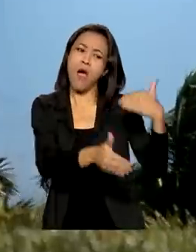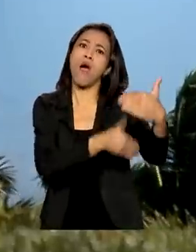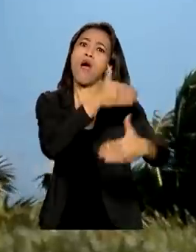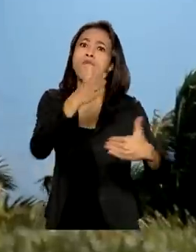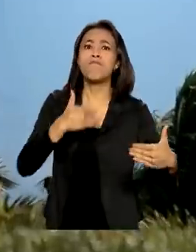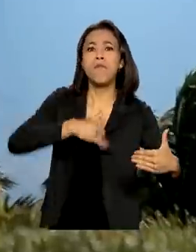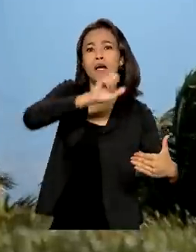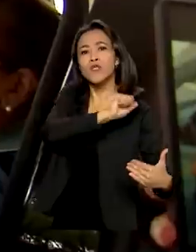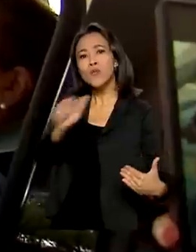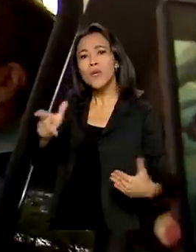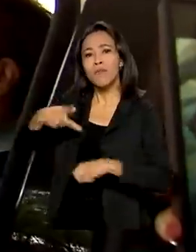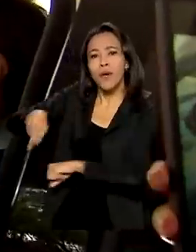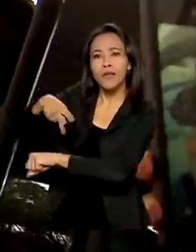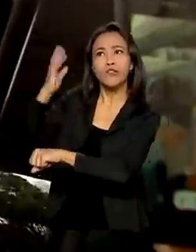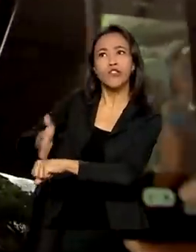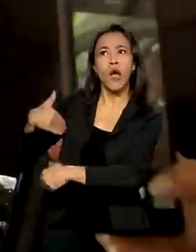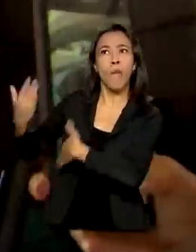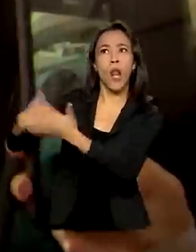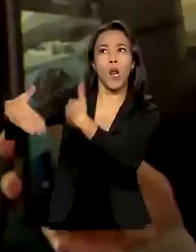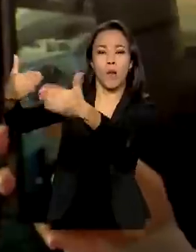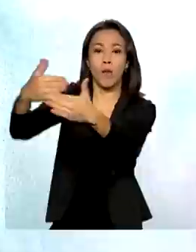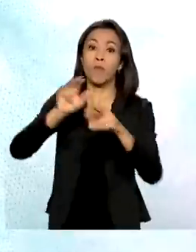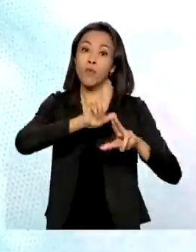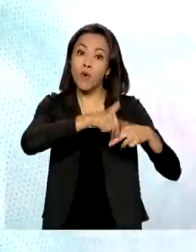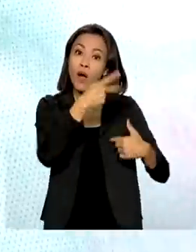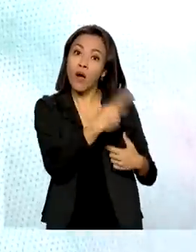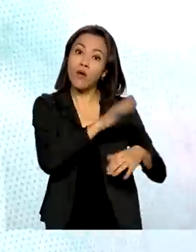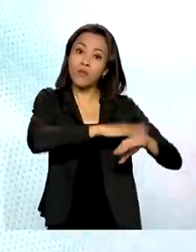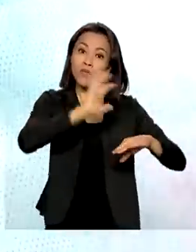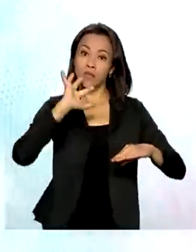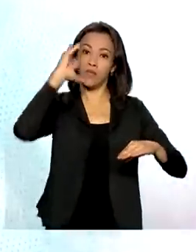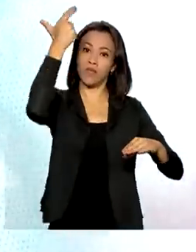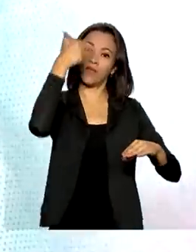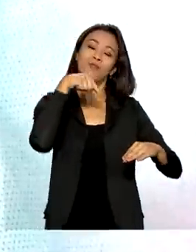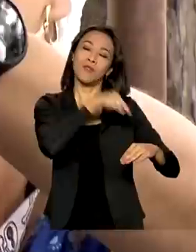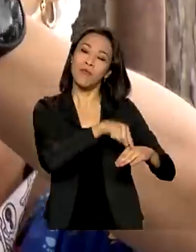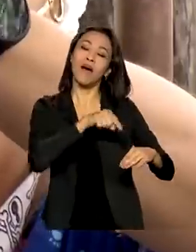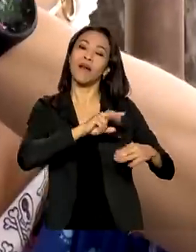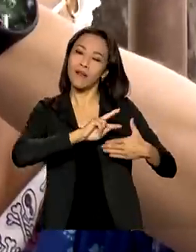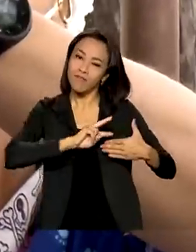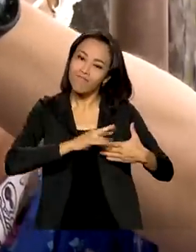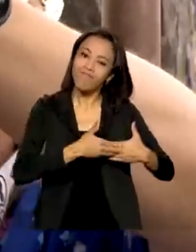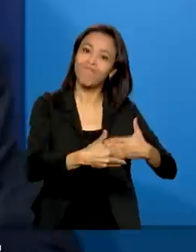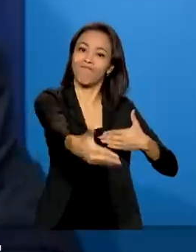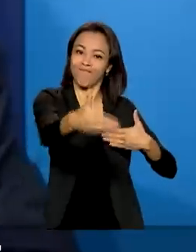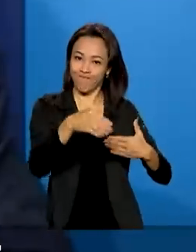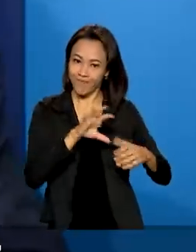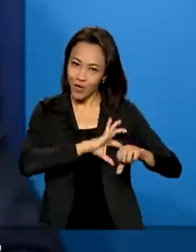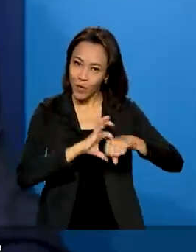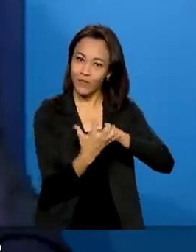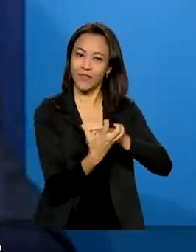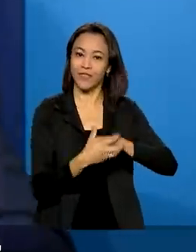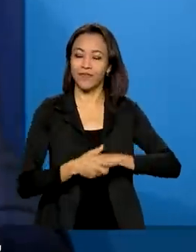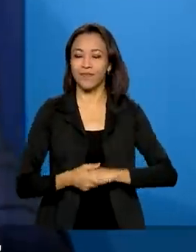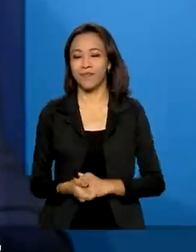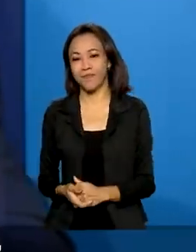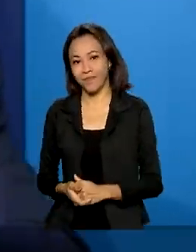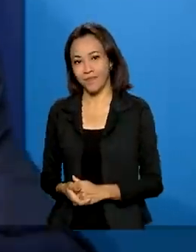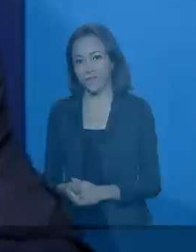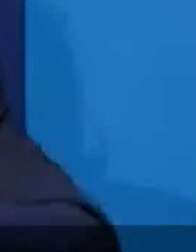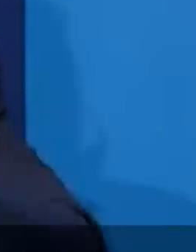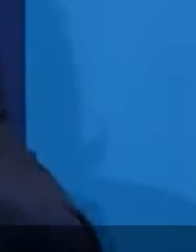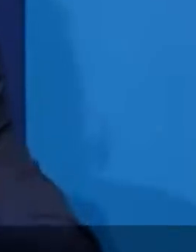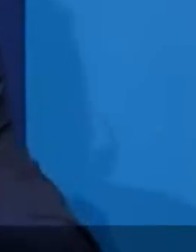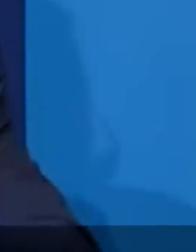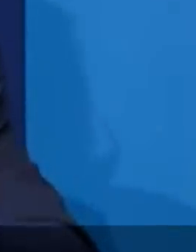desenvolvidas, por conta das decisões tomadas para enfrentar a Covid-19. Quando a economia estava recuperando,